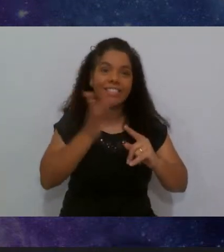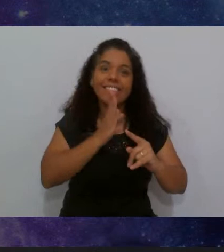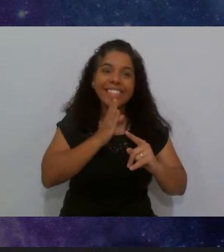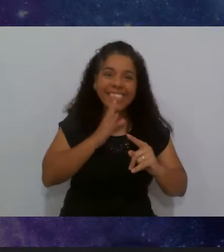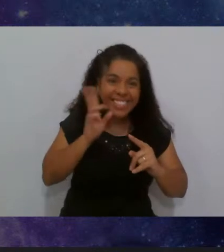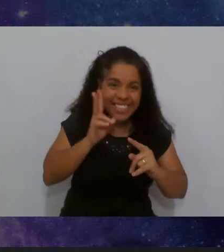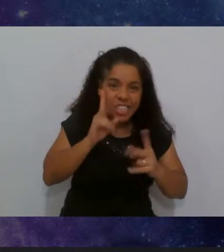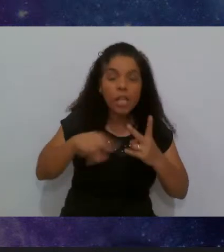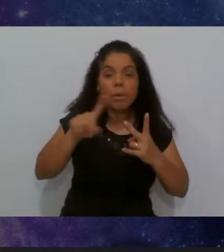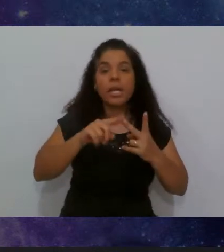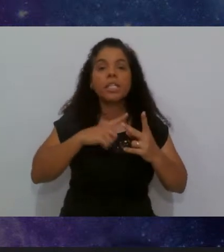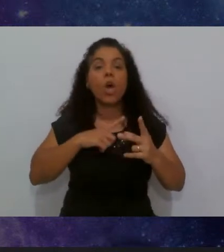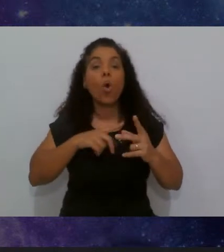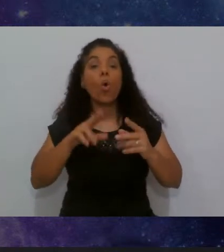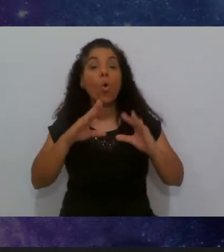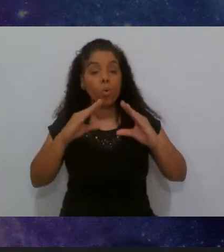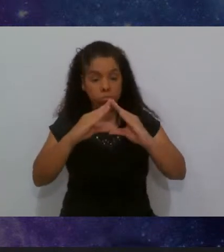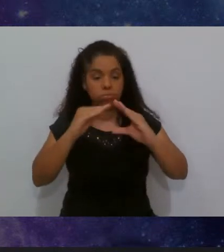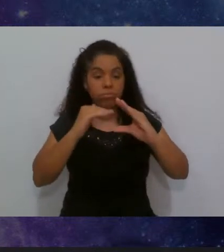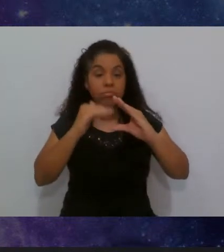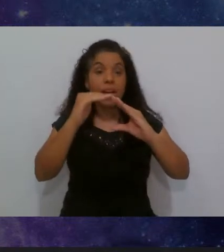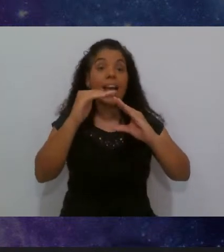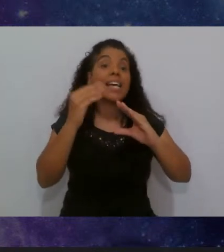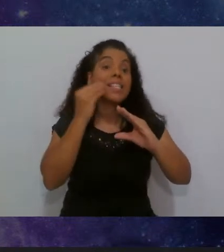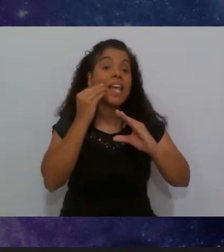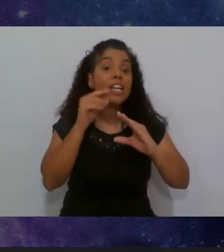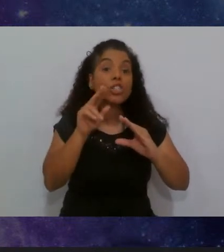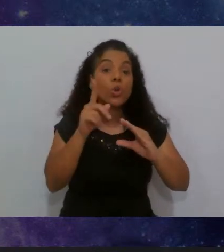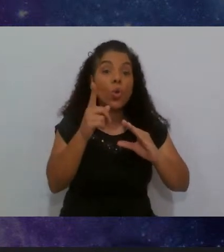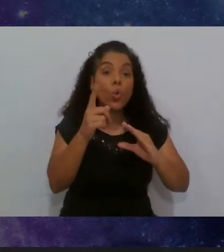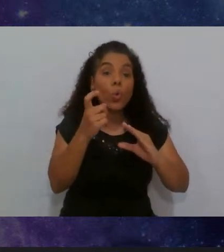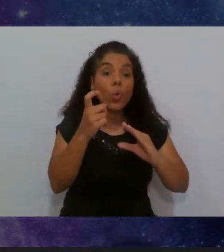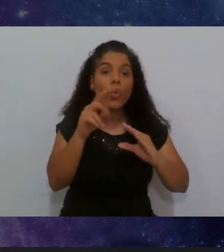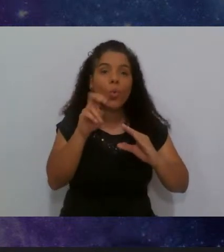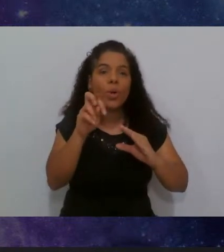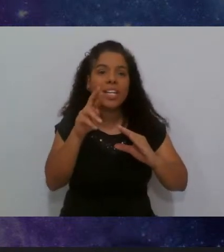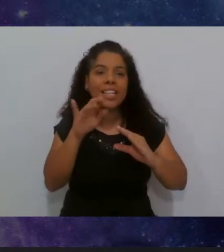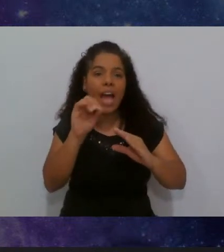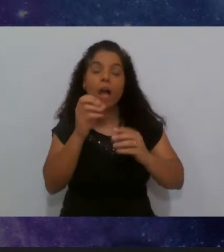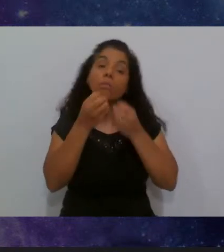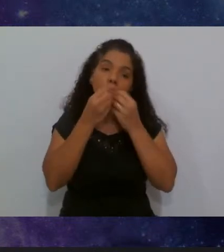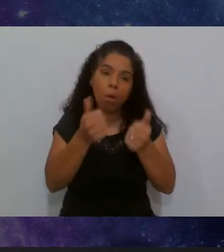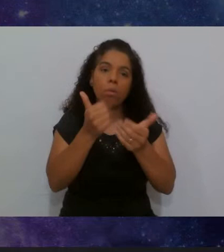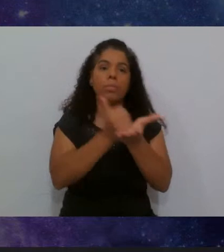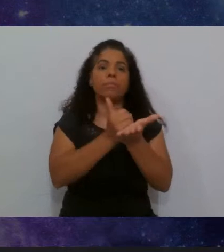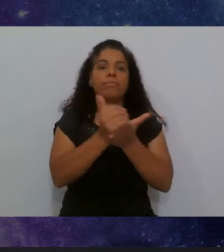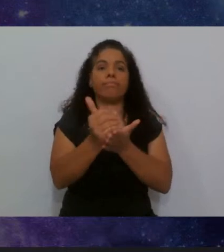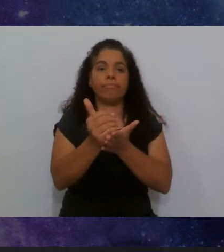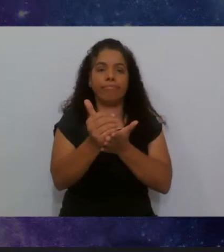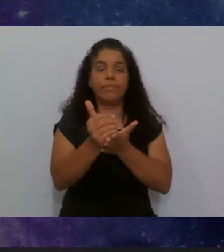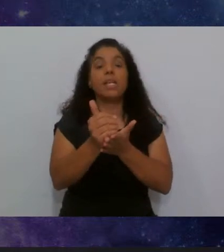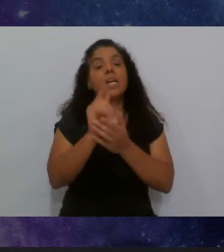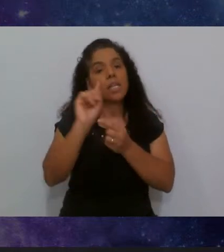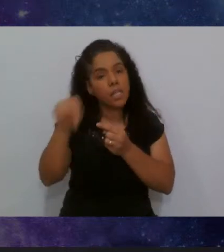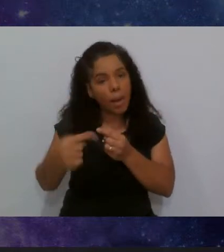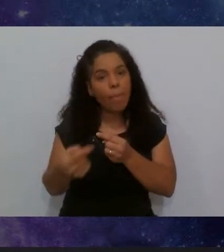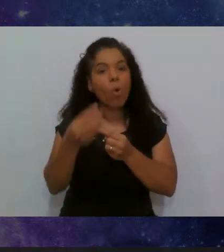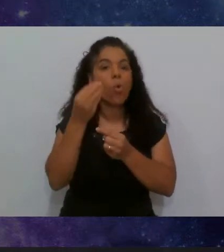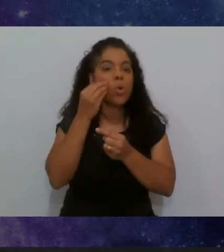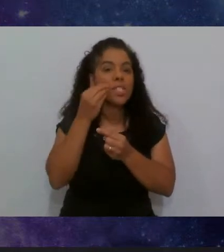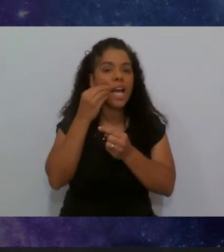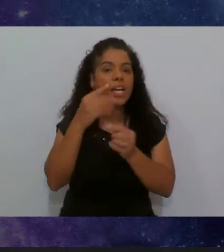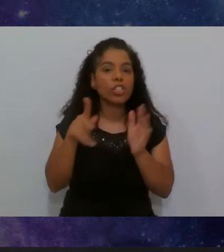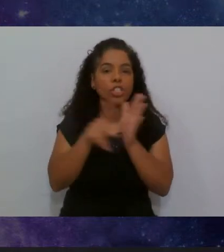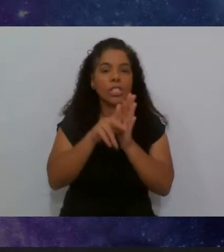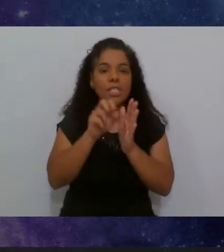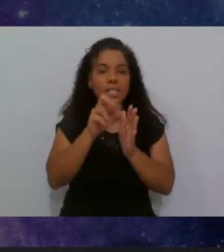unitários é um bom caminho para você começar, né? E depois, os testes de serviço,